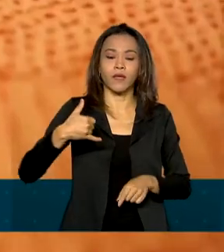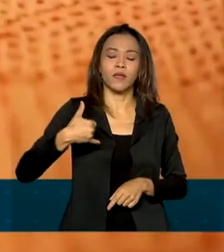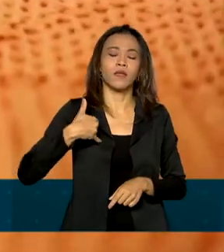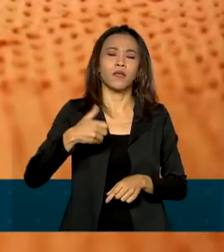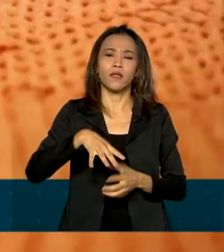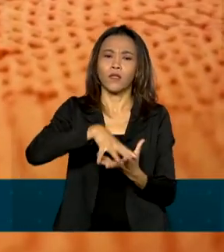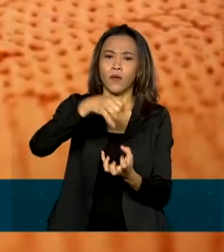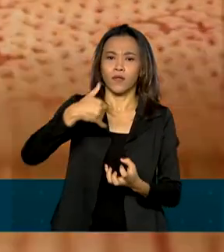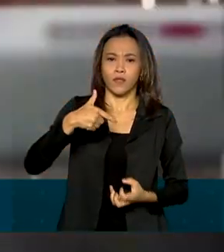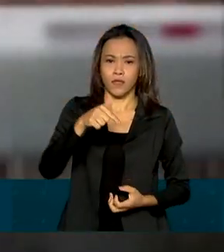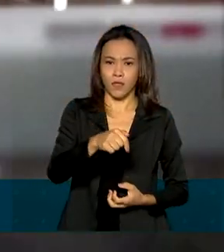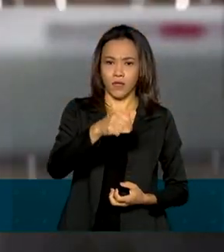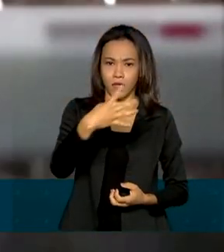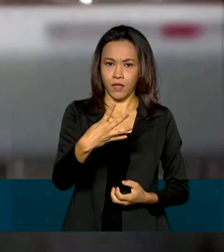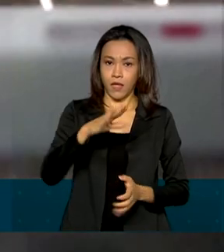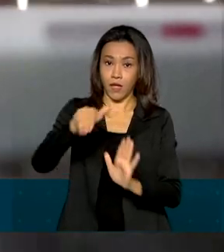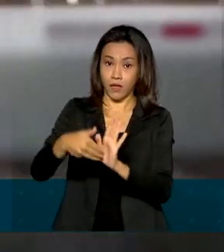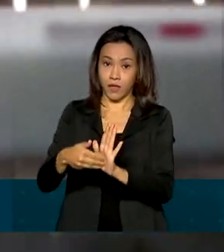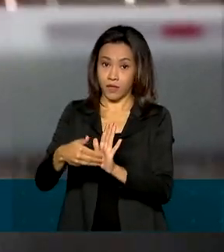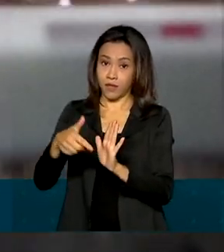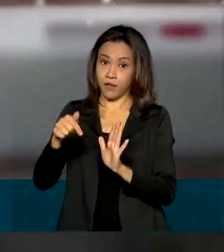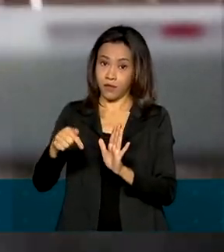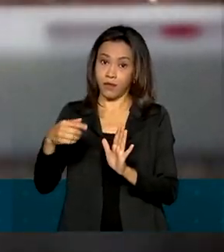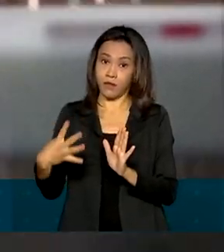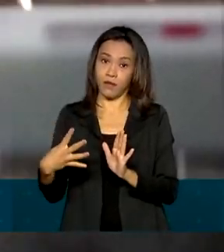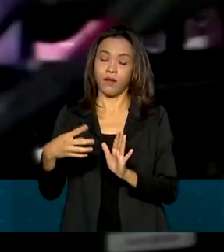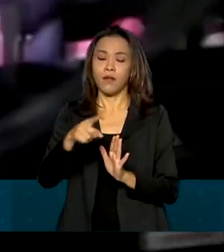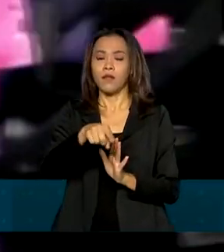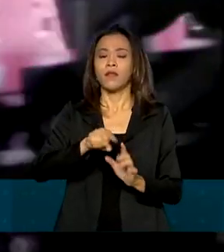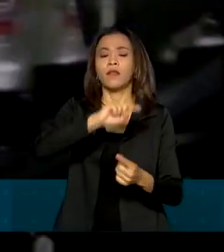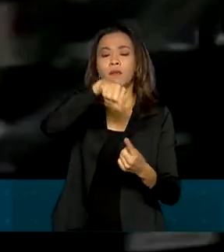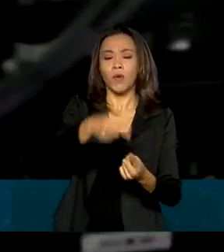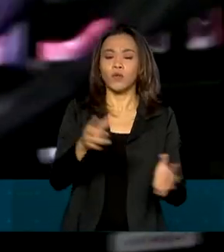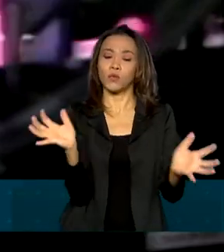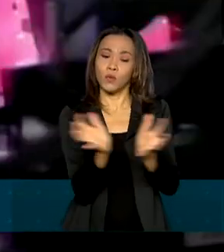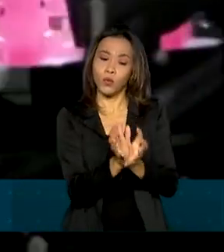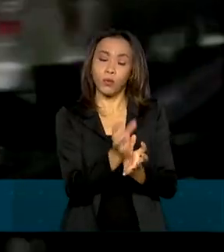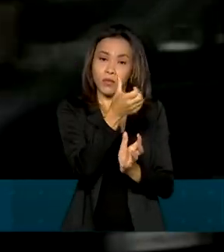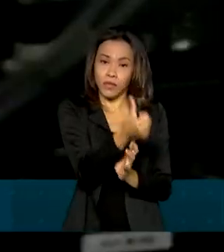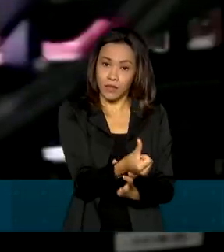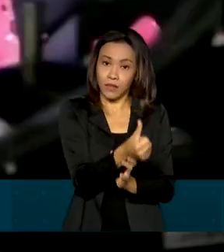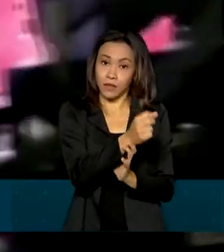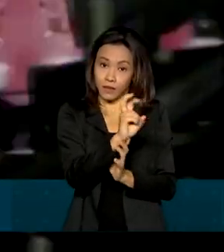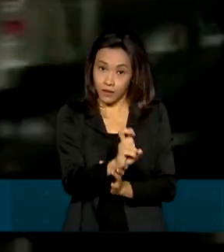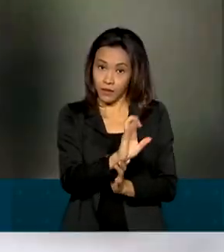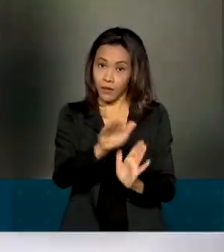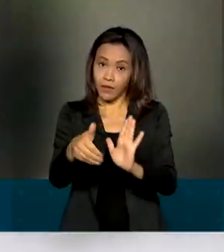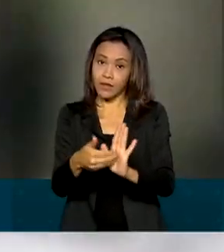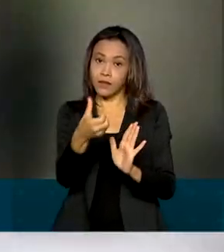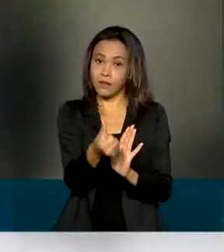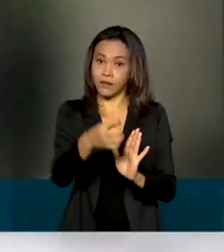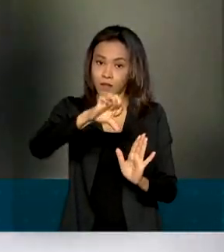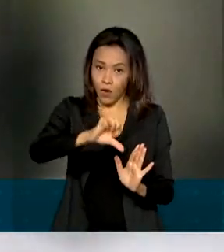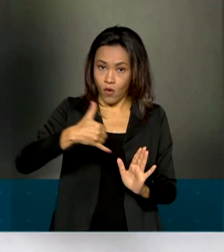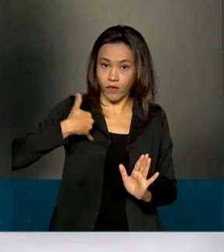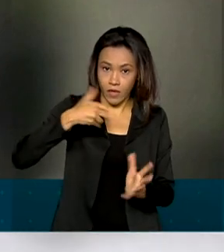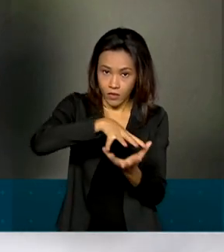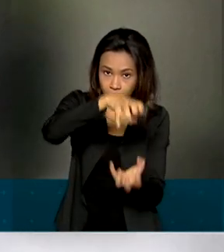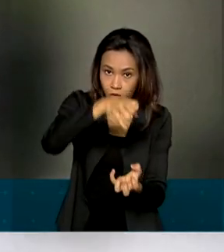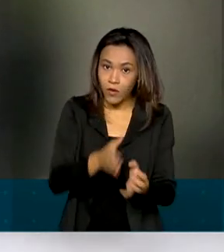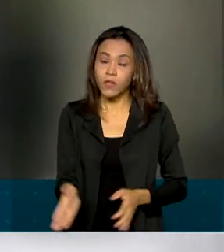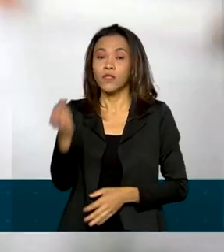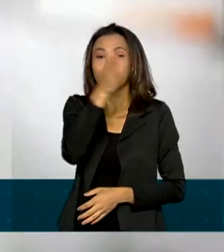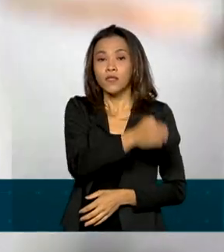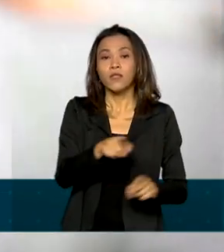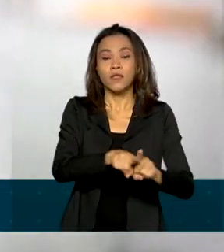anos. A outra parte vai para a primeira dose de idosos de 65 a 69 anos, além de forças